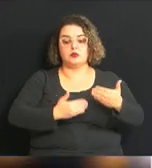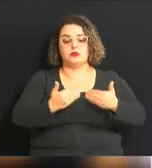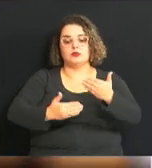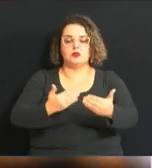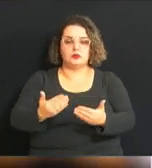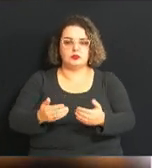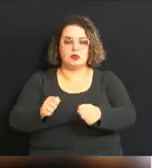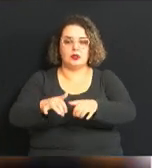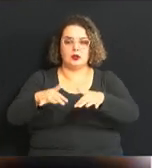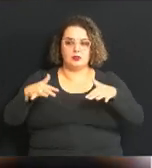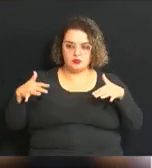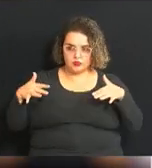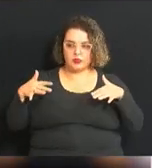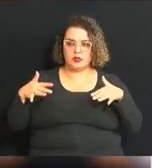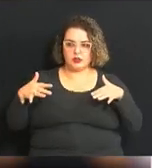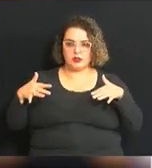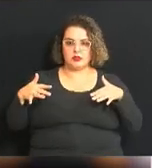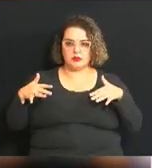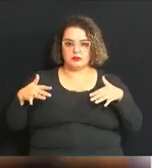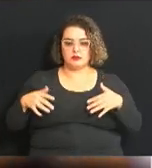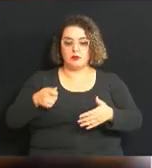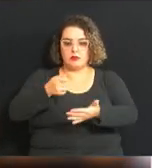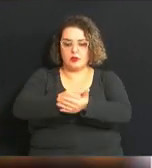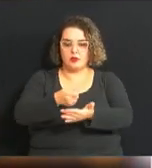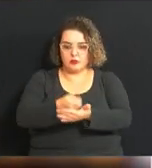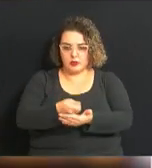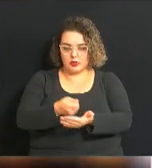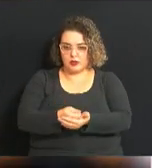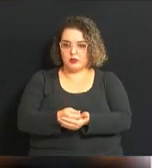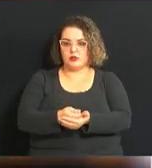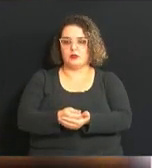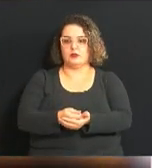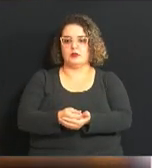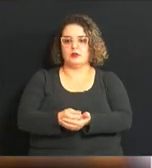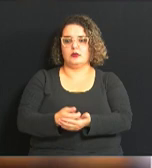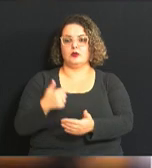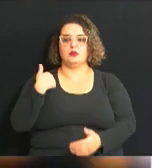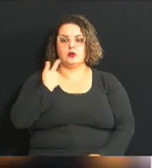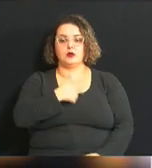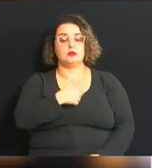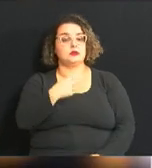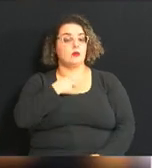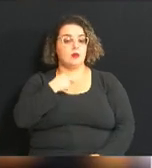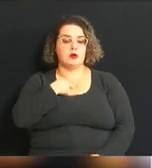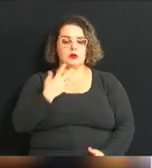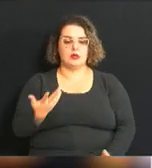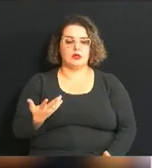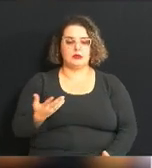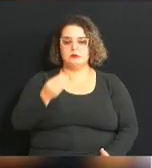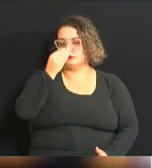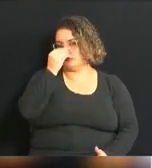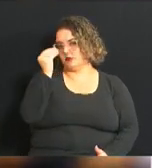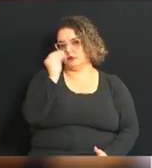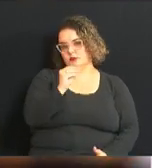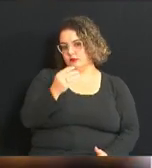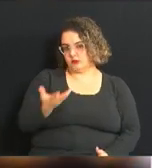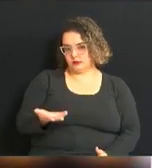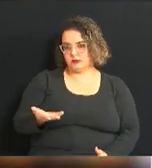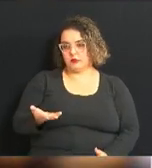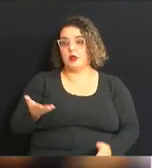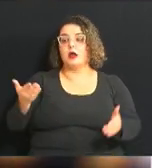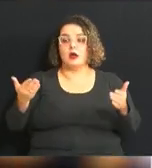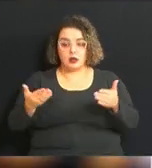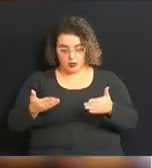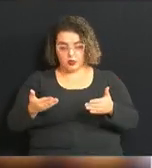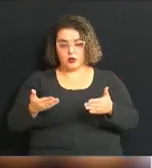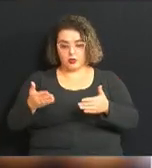audiência pública, que é uma obrigatoriedade, então, a gente não poderia superar essa etapa. Agora, ele vai ser